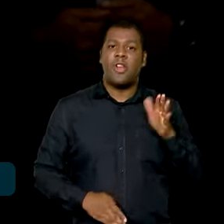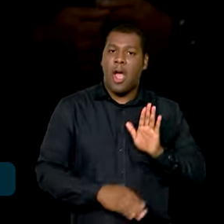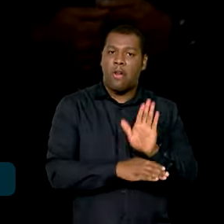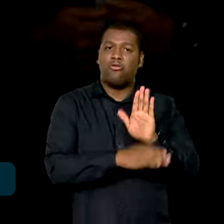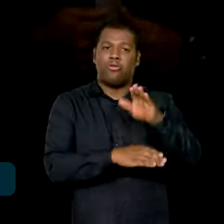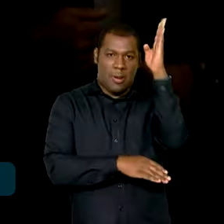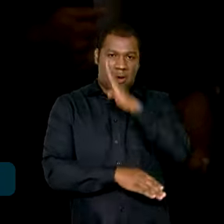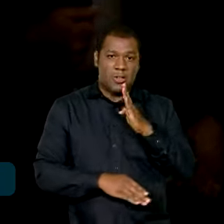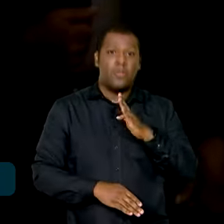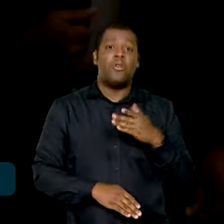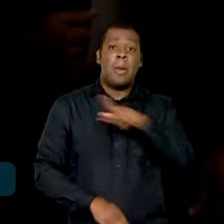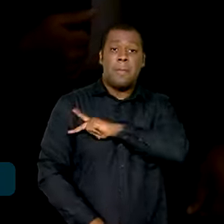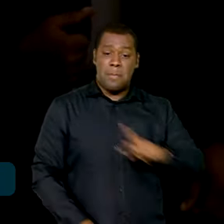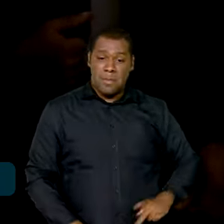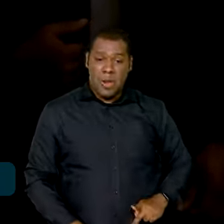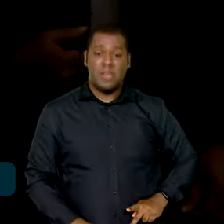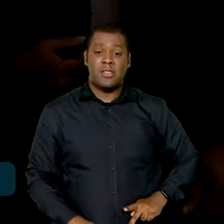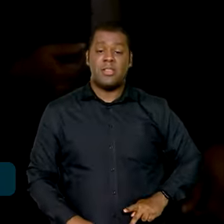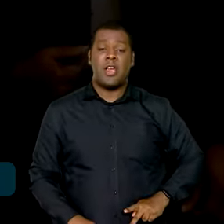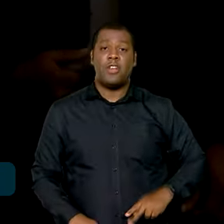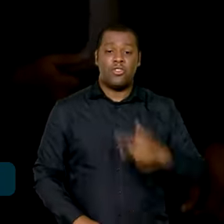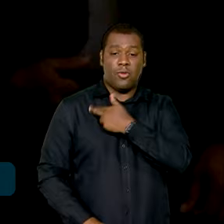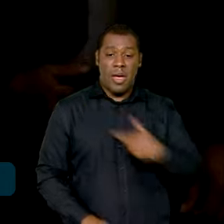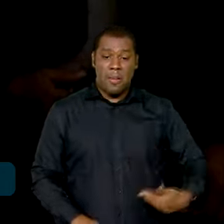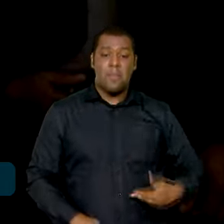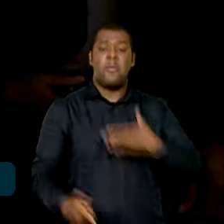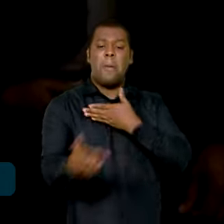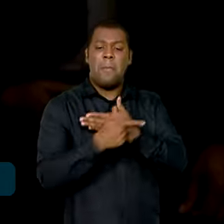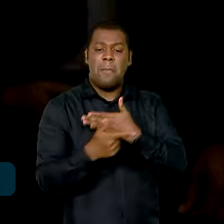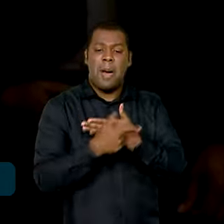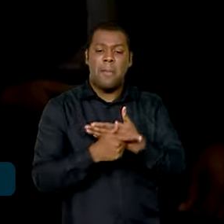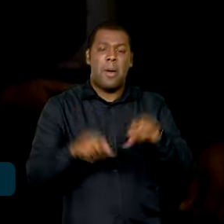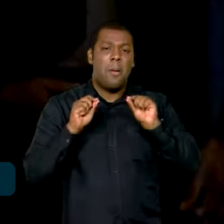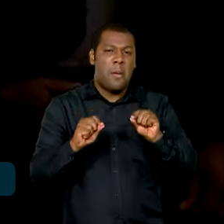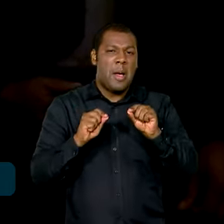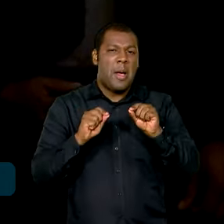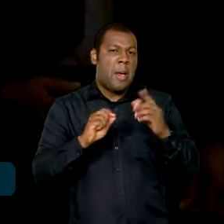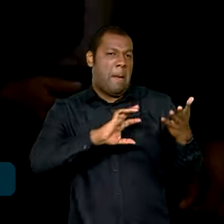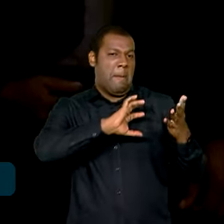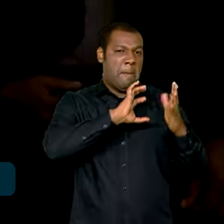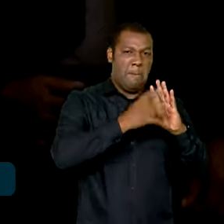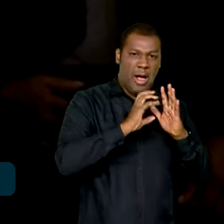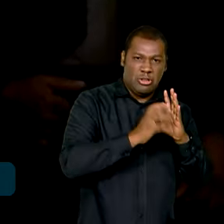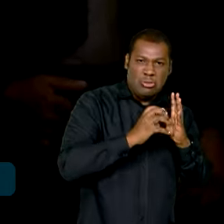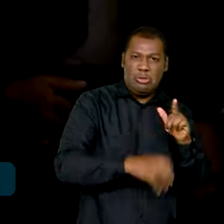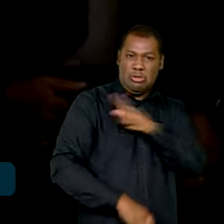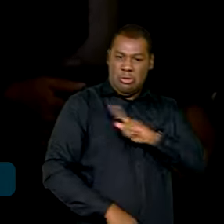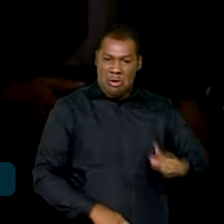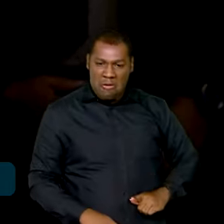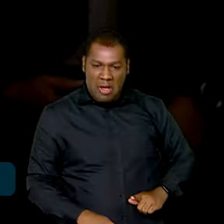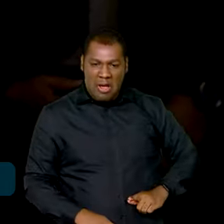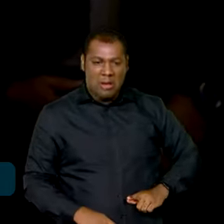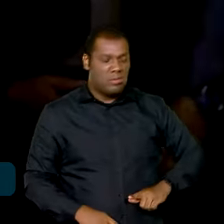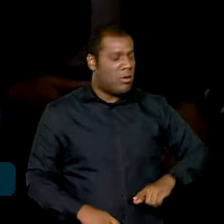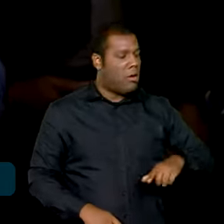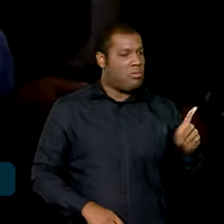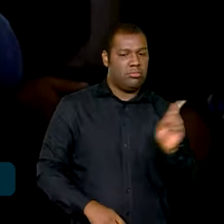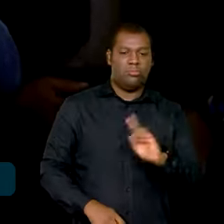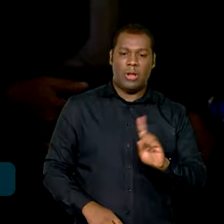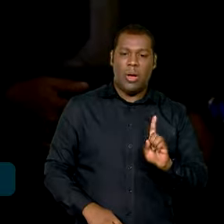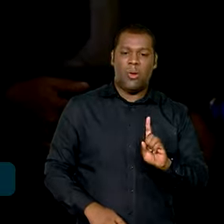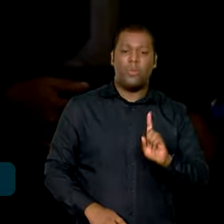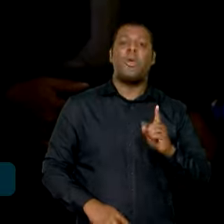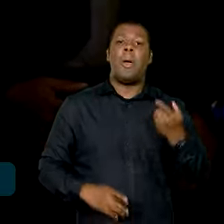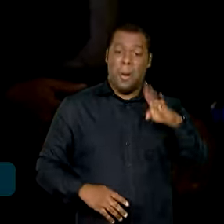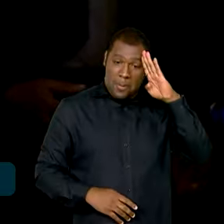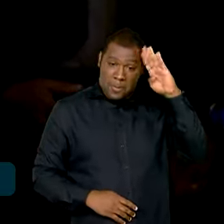o papel do presidente da República não é ficar preocupado a que partido pertence o governador, mas é ficar preocupado